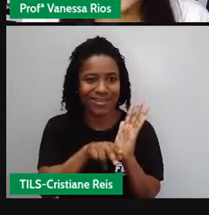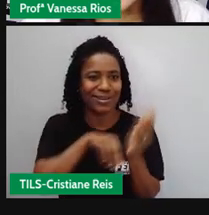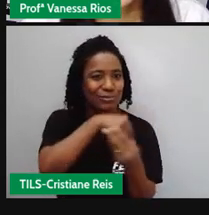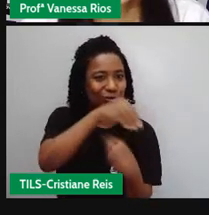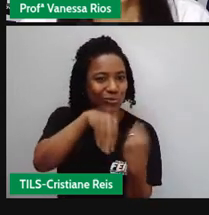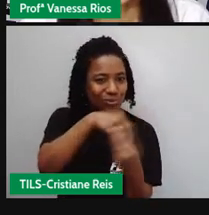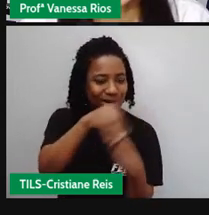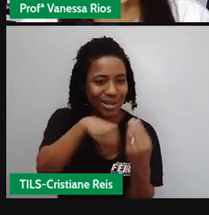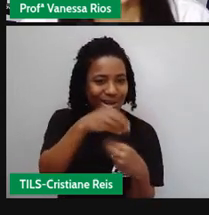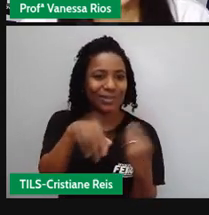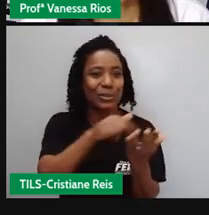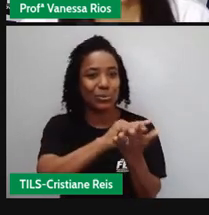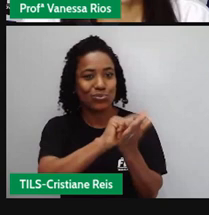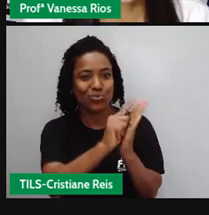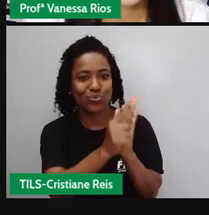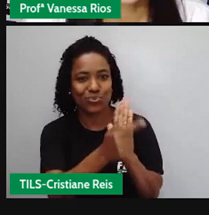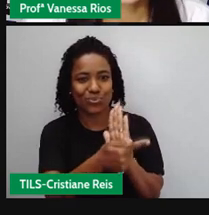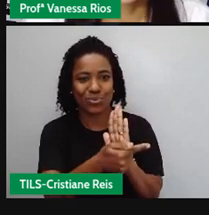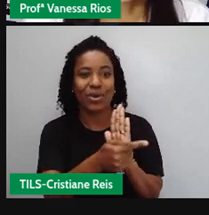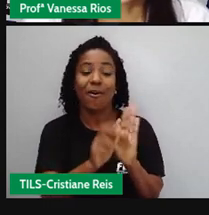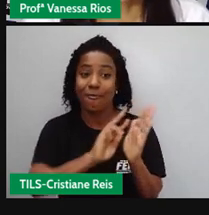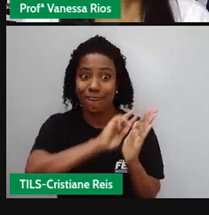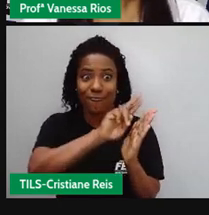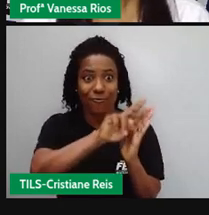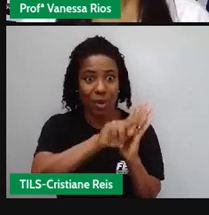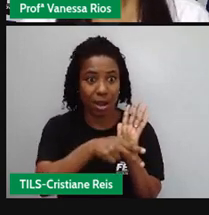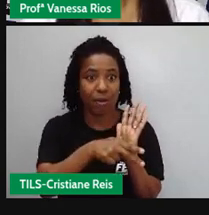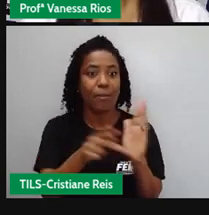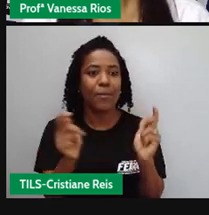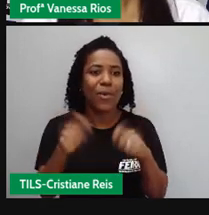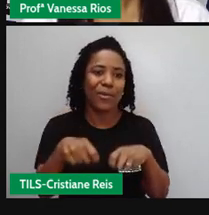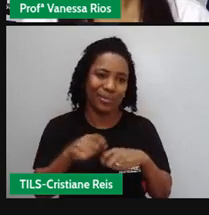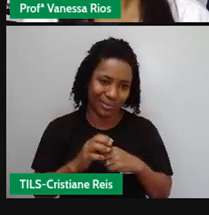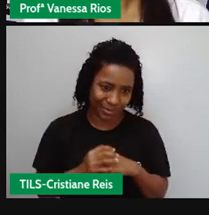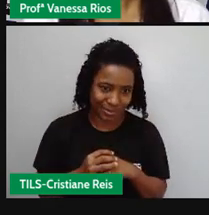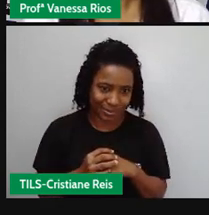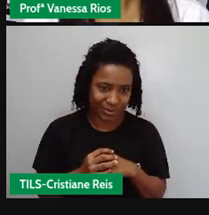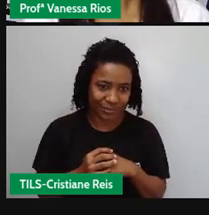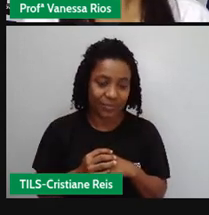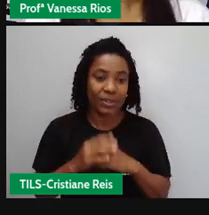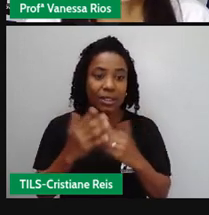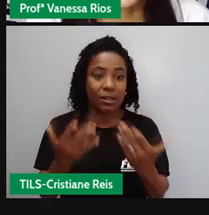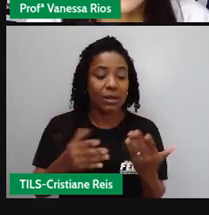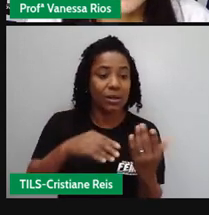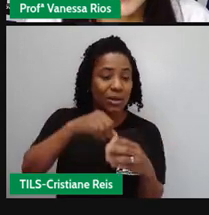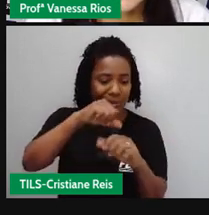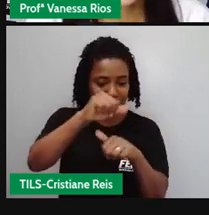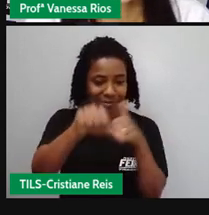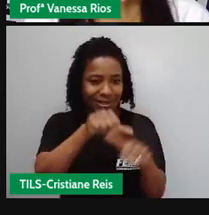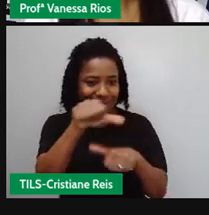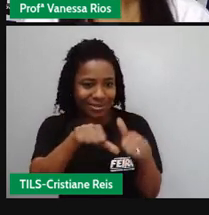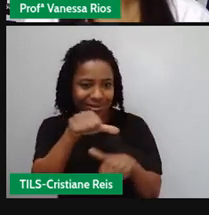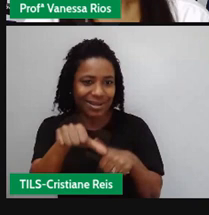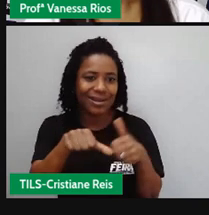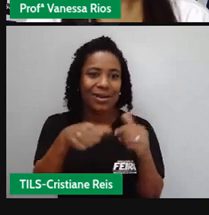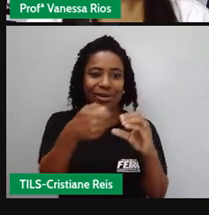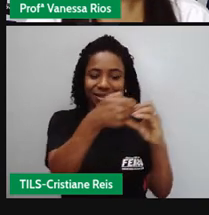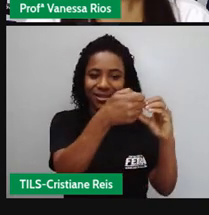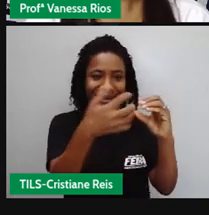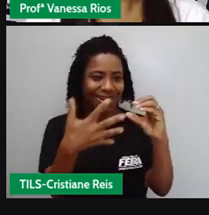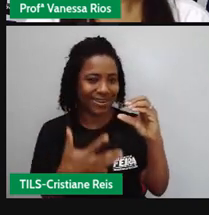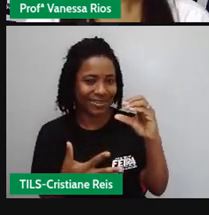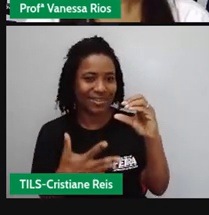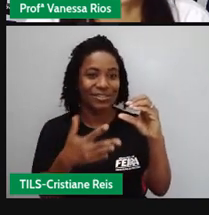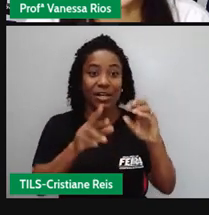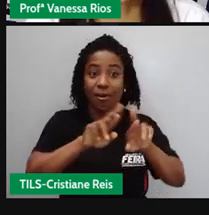gêneros. E aí, essa variação e esse poder de juntar, né, várias características de